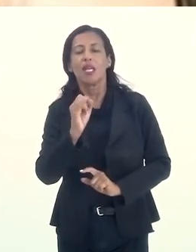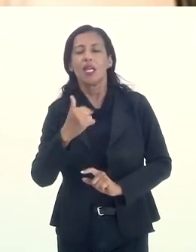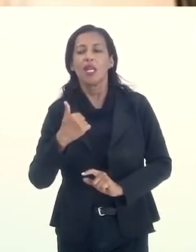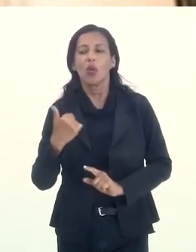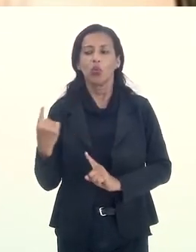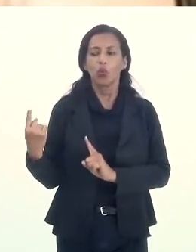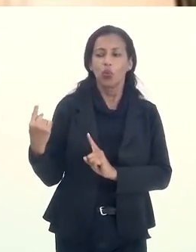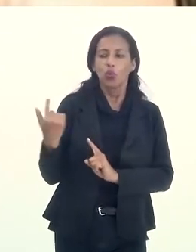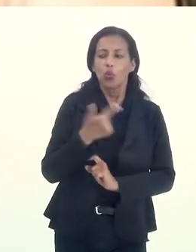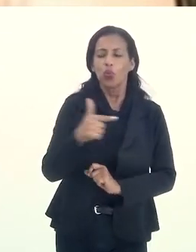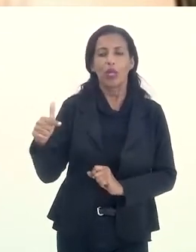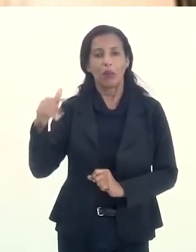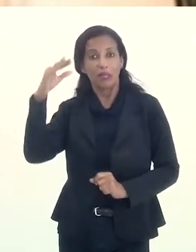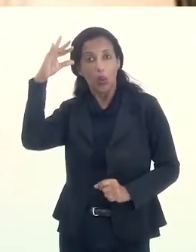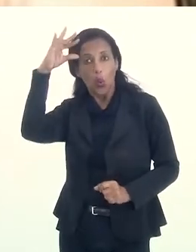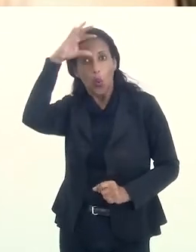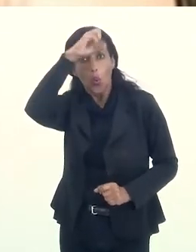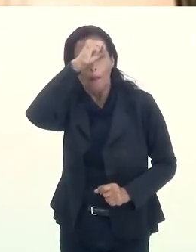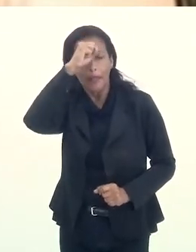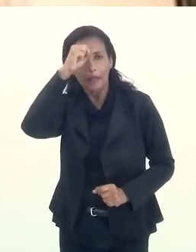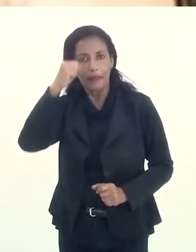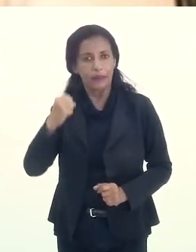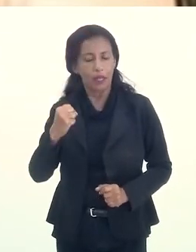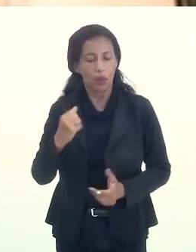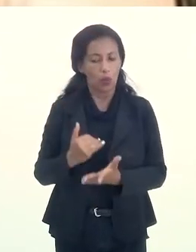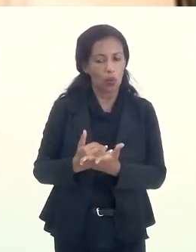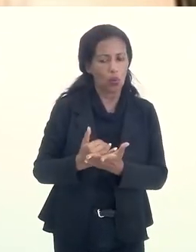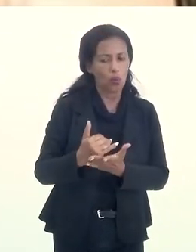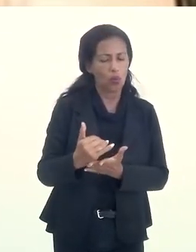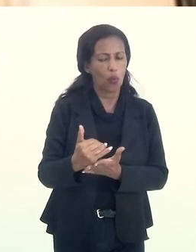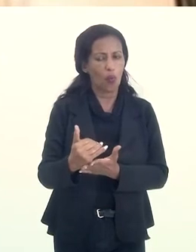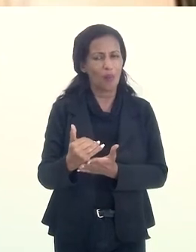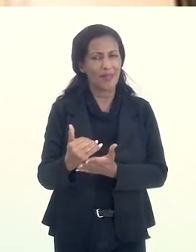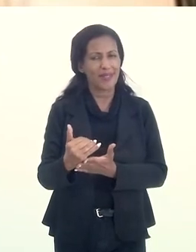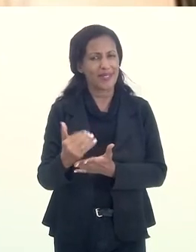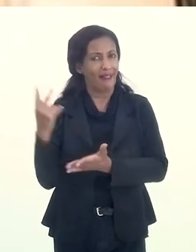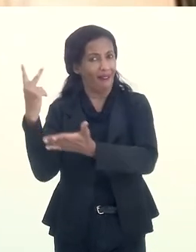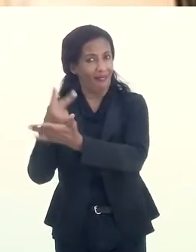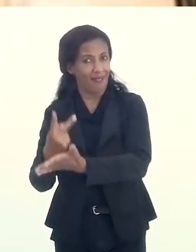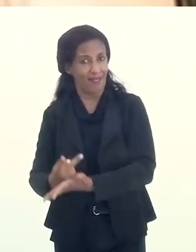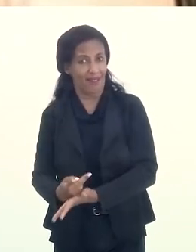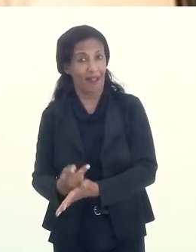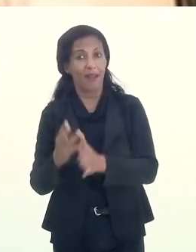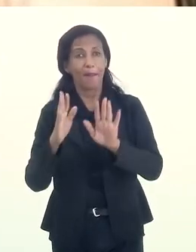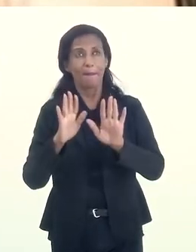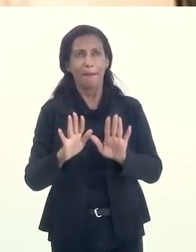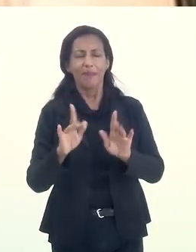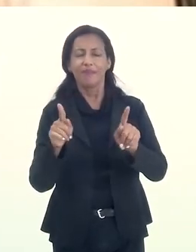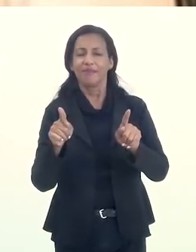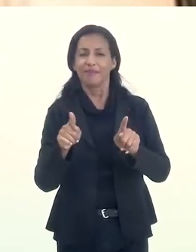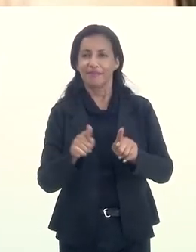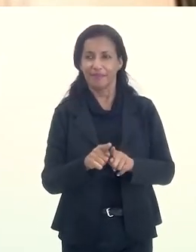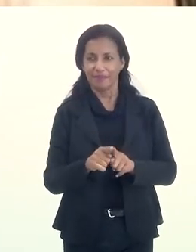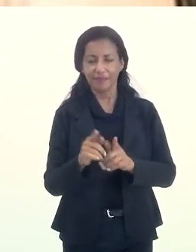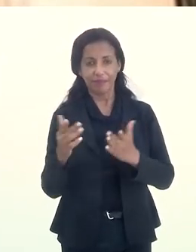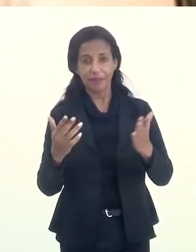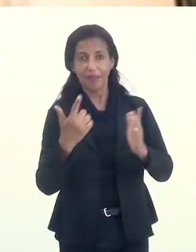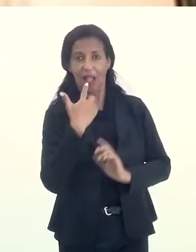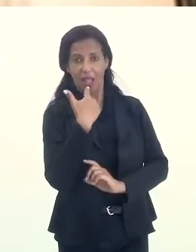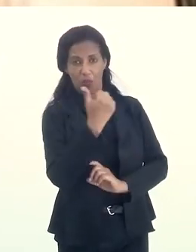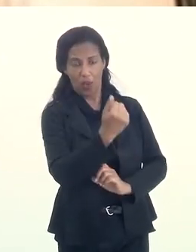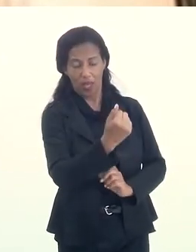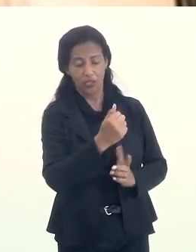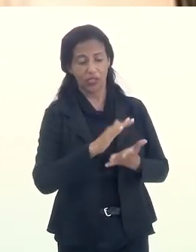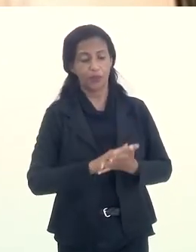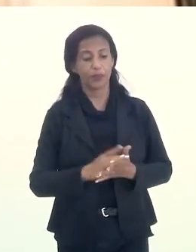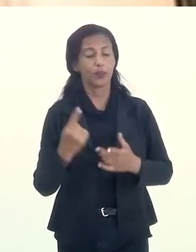esse tipo de compreensão, eu vou começar a atirar no escuro. Mas eu queria também tocar na questão da